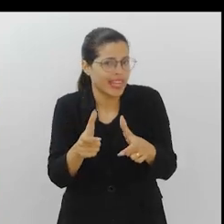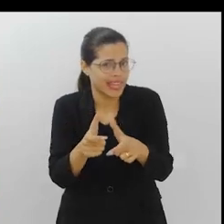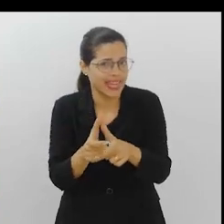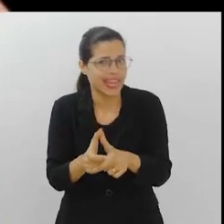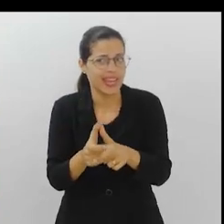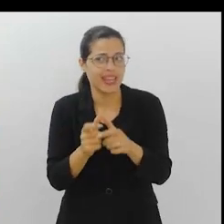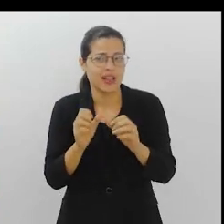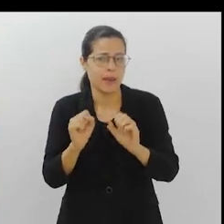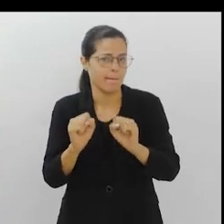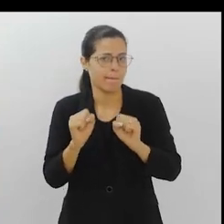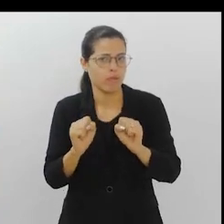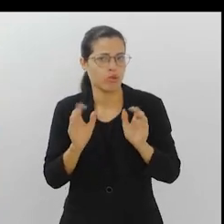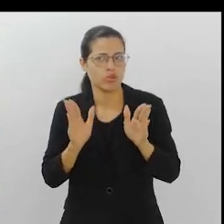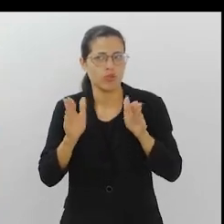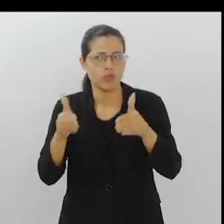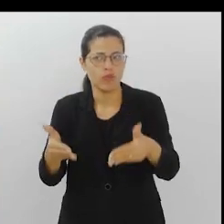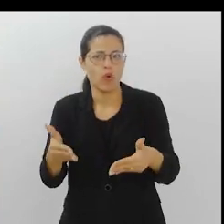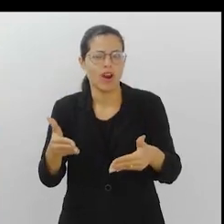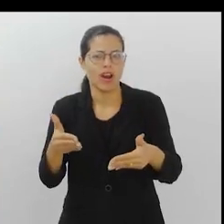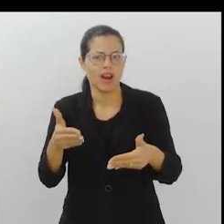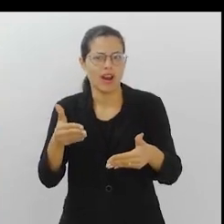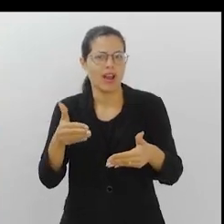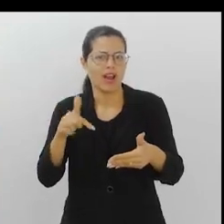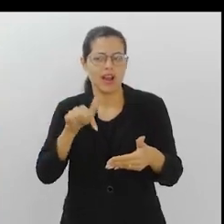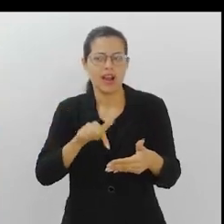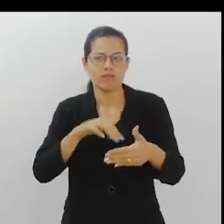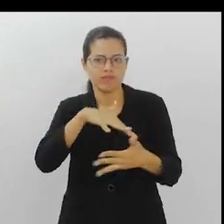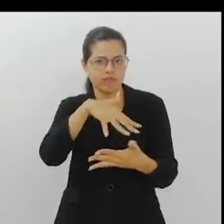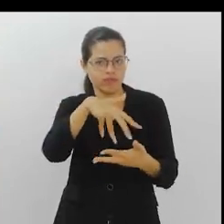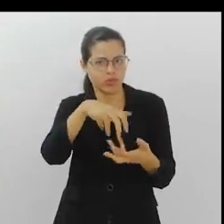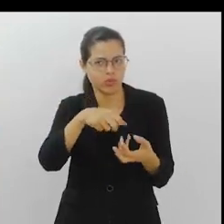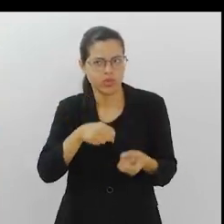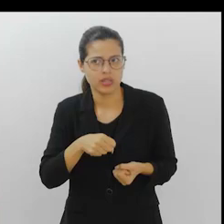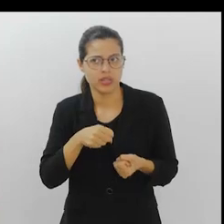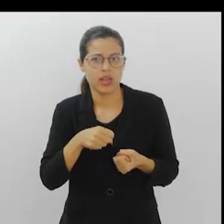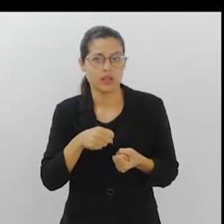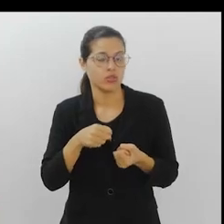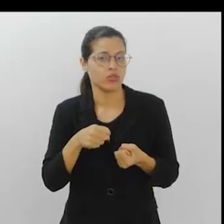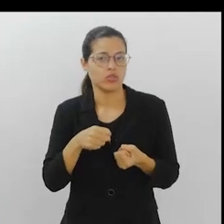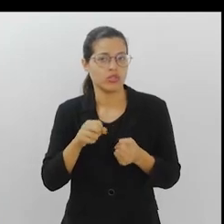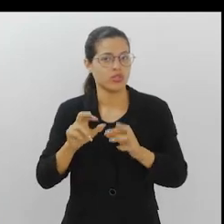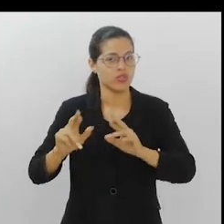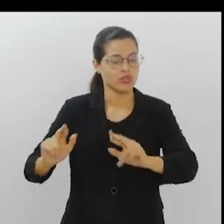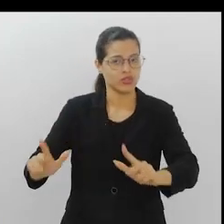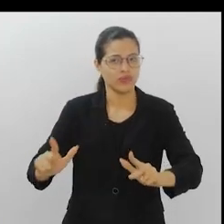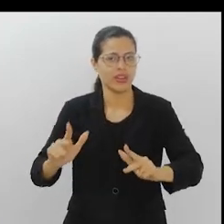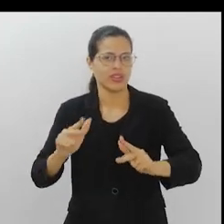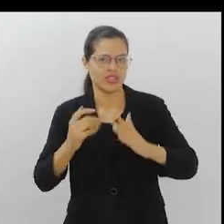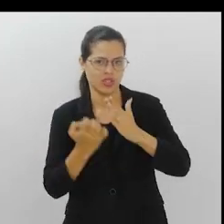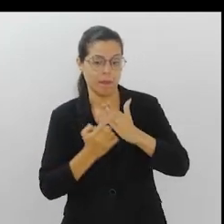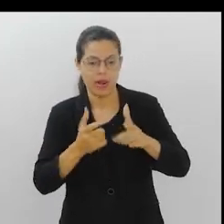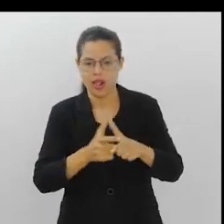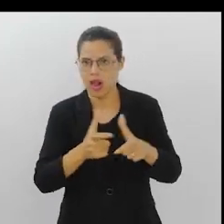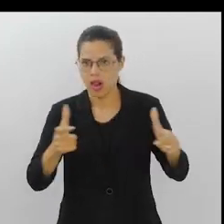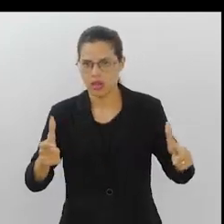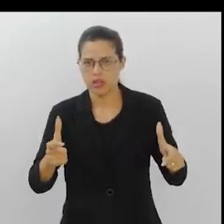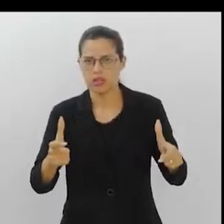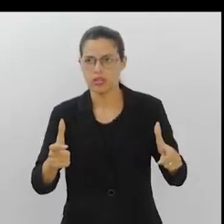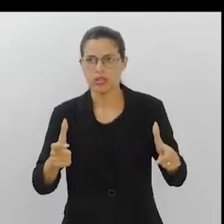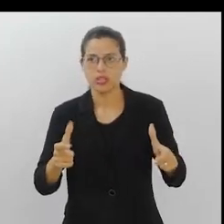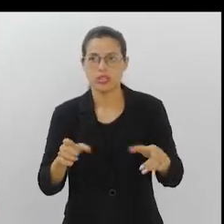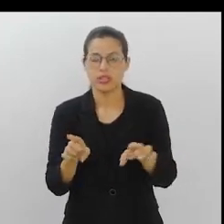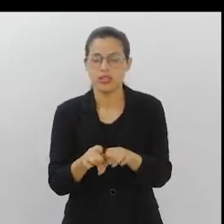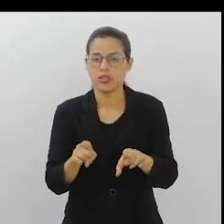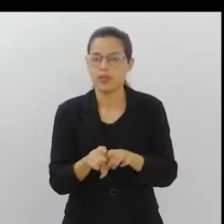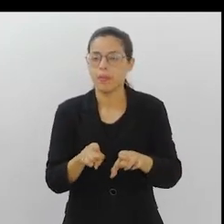pequenas, podem se concentrar, por exemplo, em nichos sustentáveis, ao contrário das grandes empresas. Segundo, elas são,